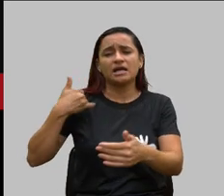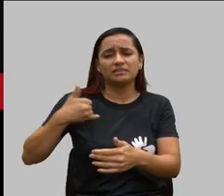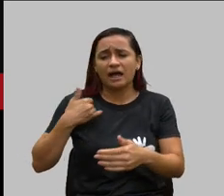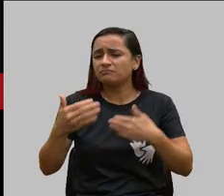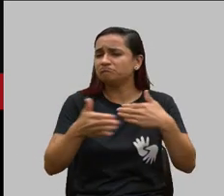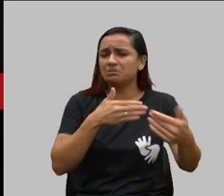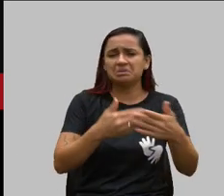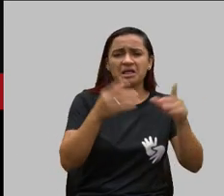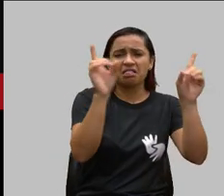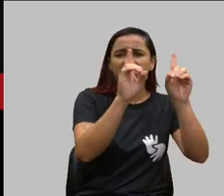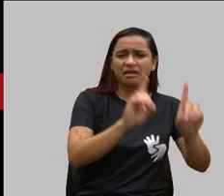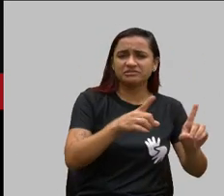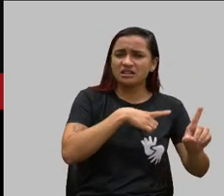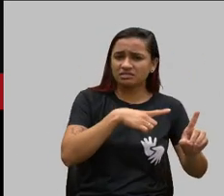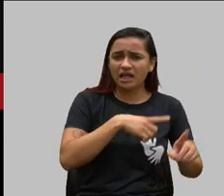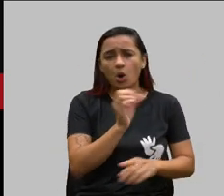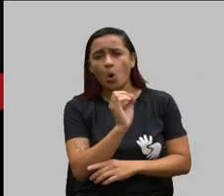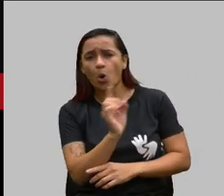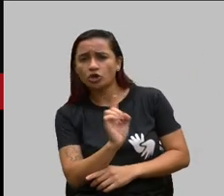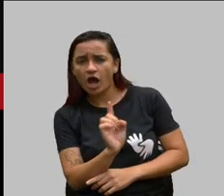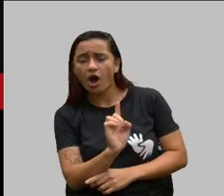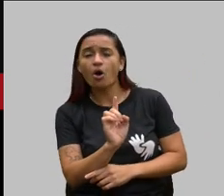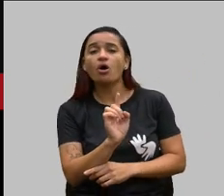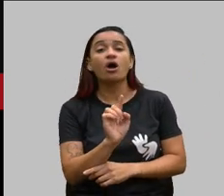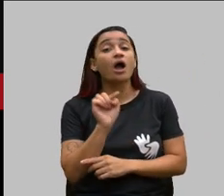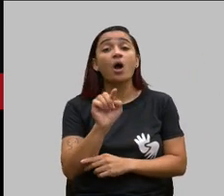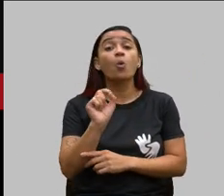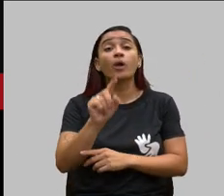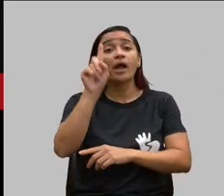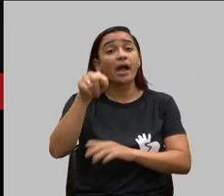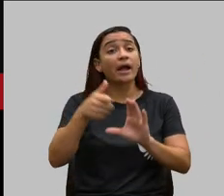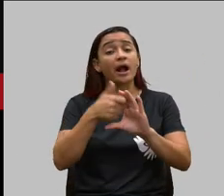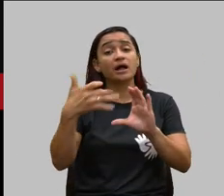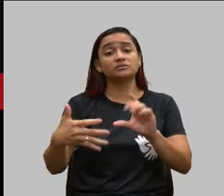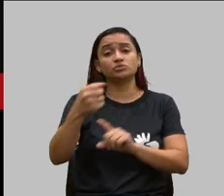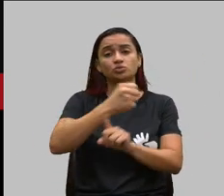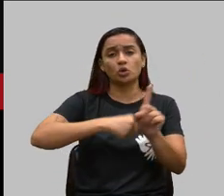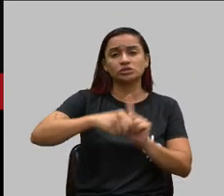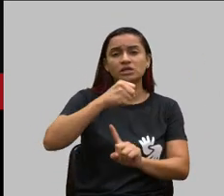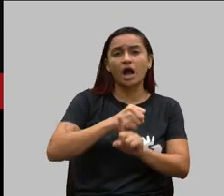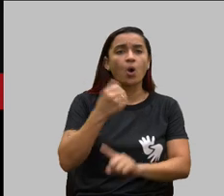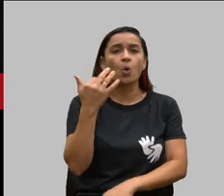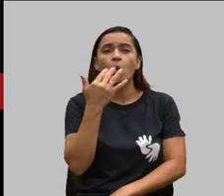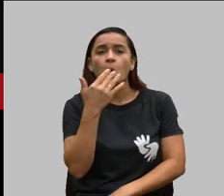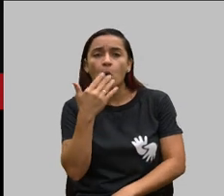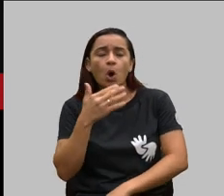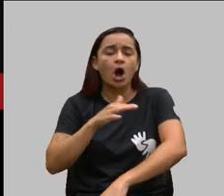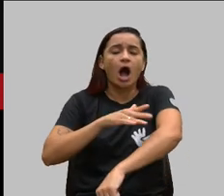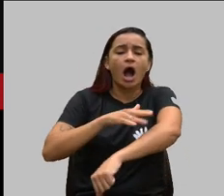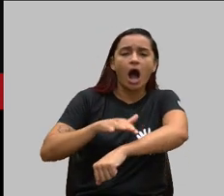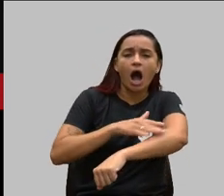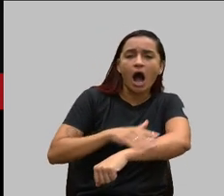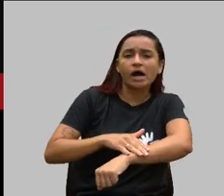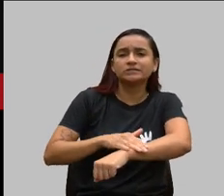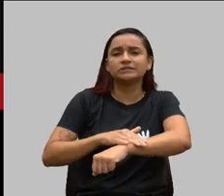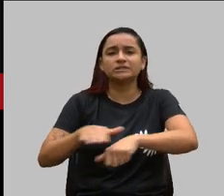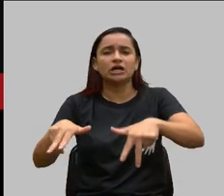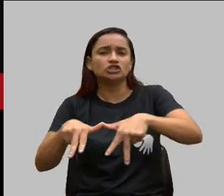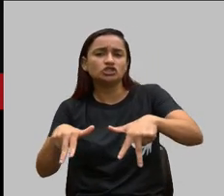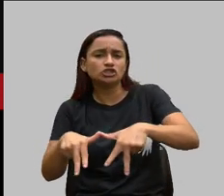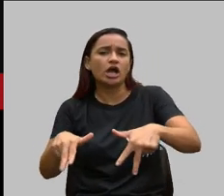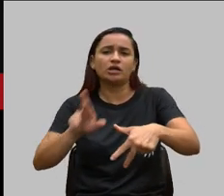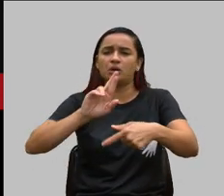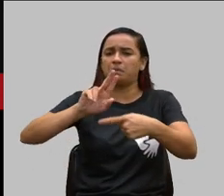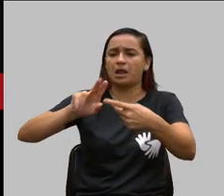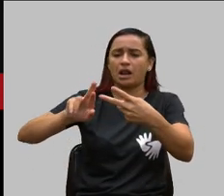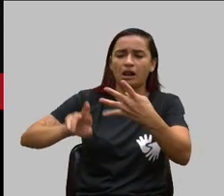deficiência mas por uma questão social de cor de raça de sexo a gente